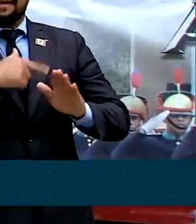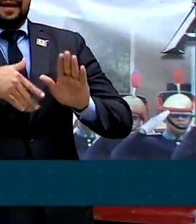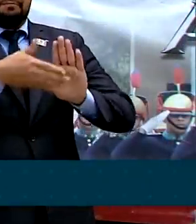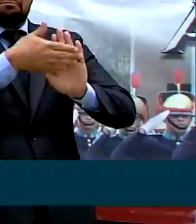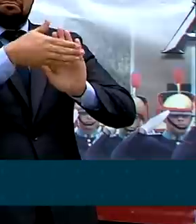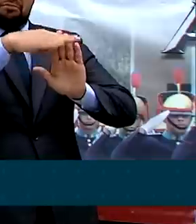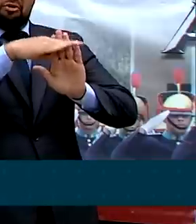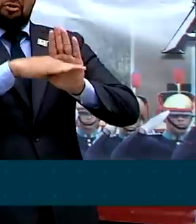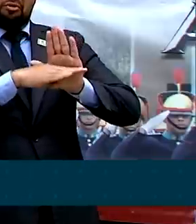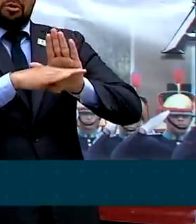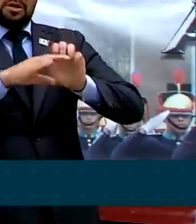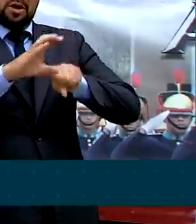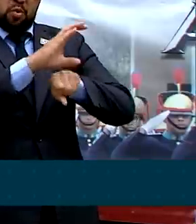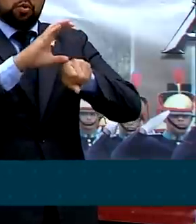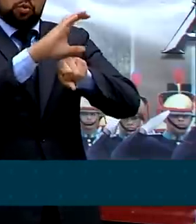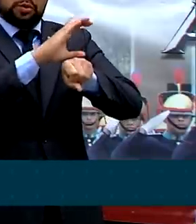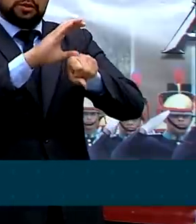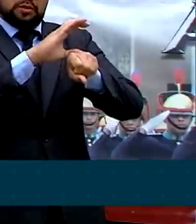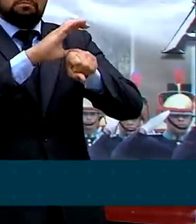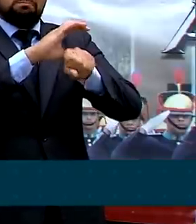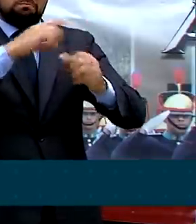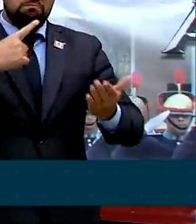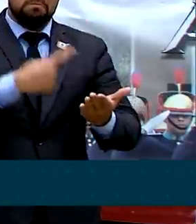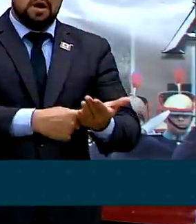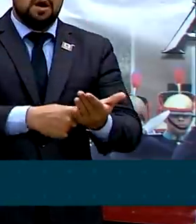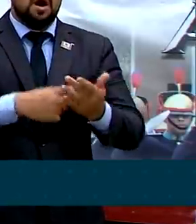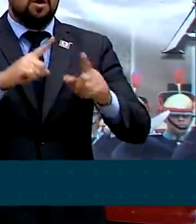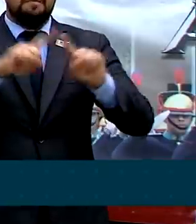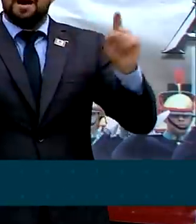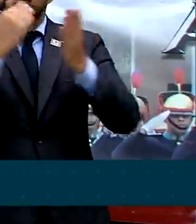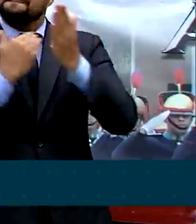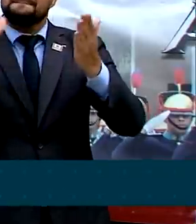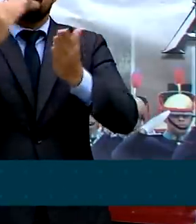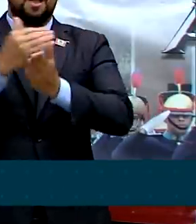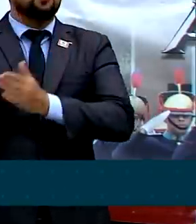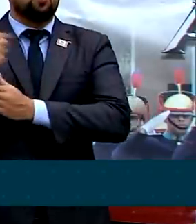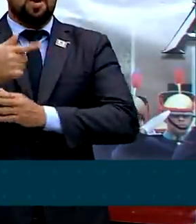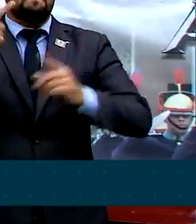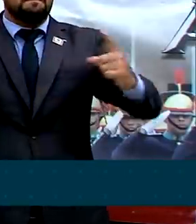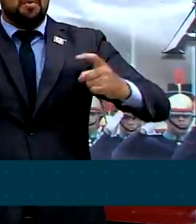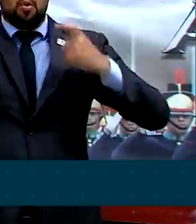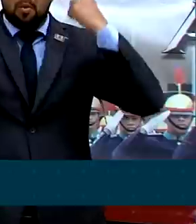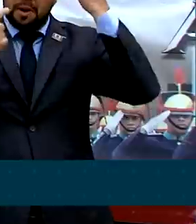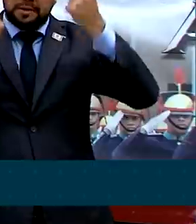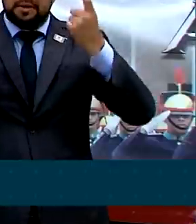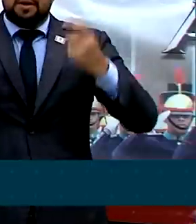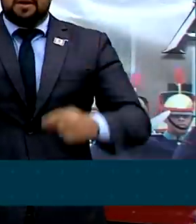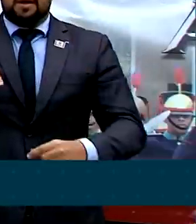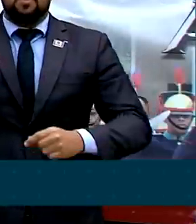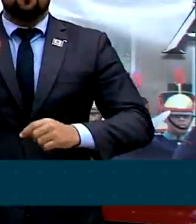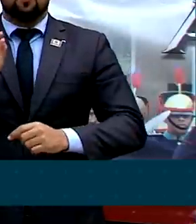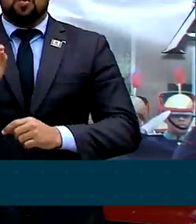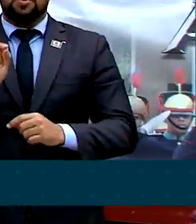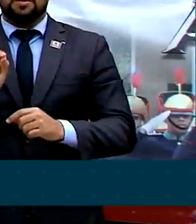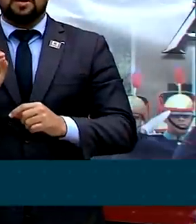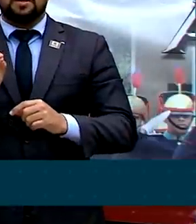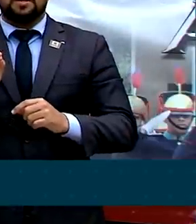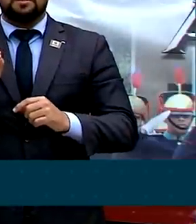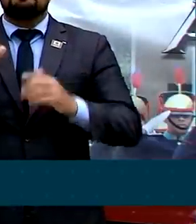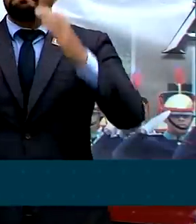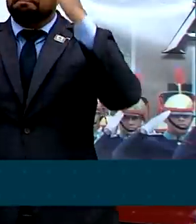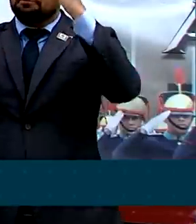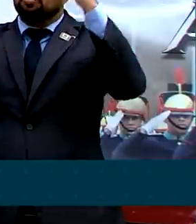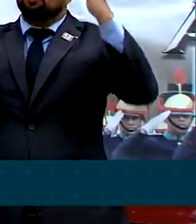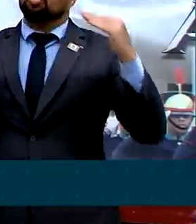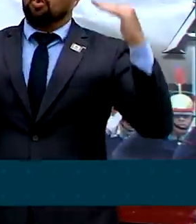nossa Constituição, temos uma preocupação muito maior, que é a nossa soberania